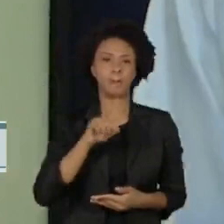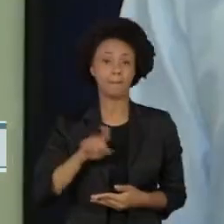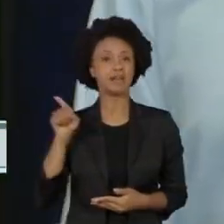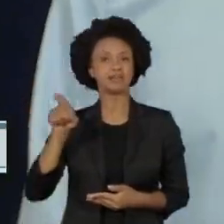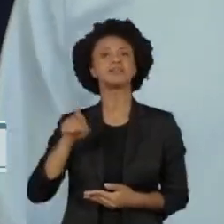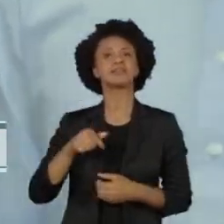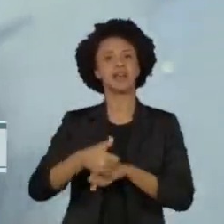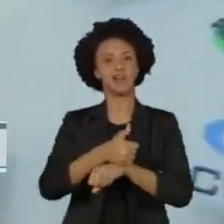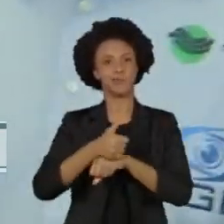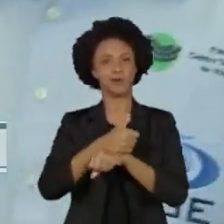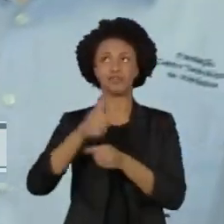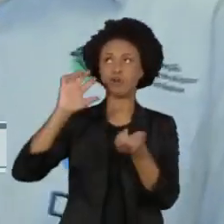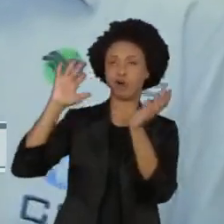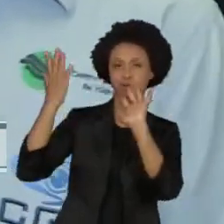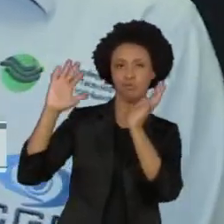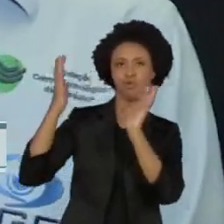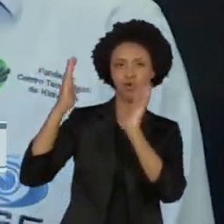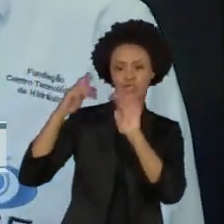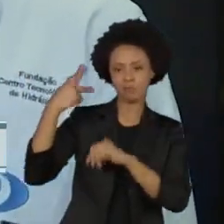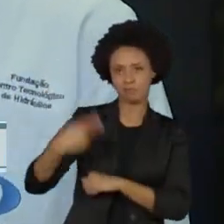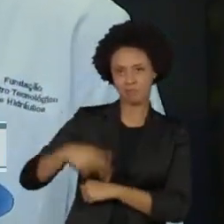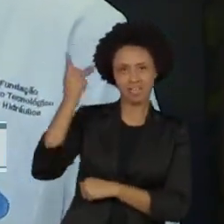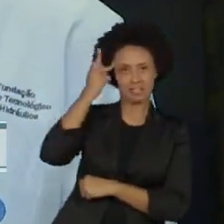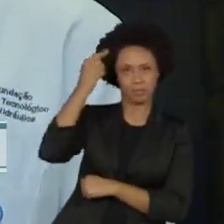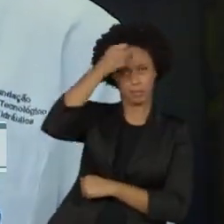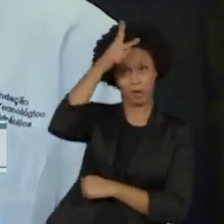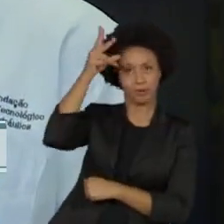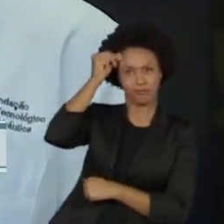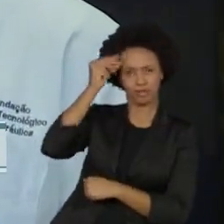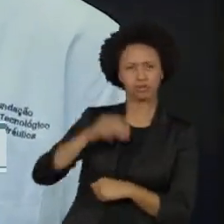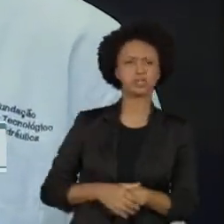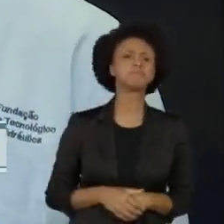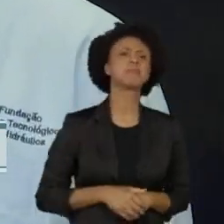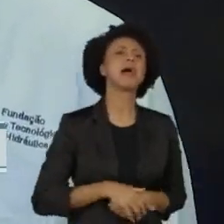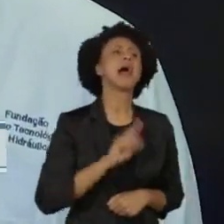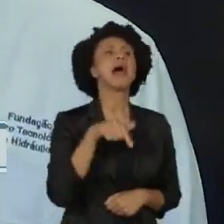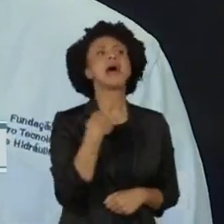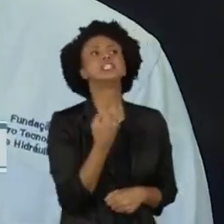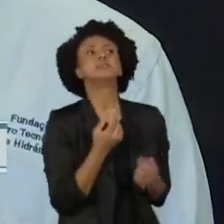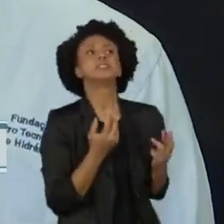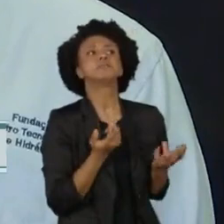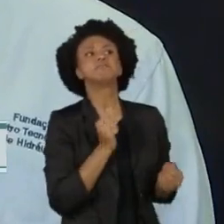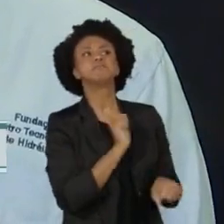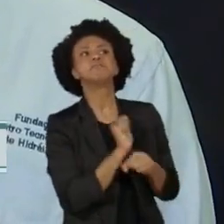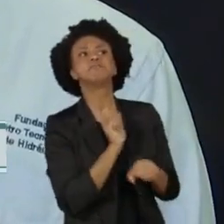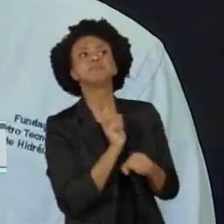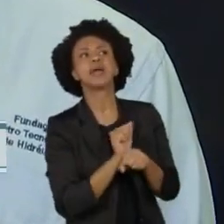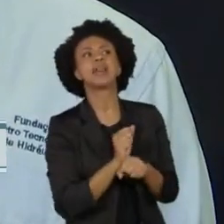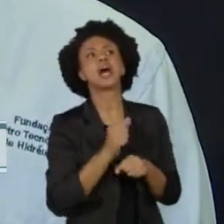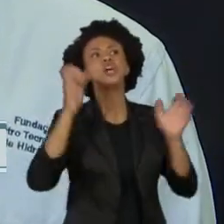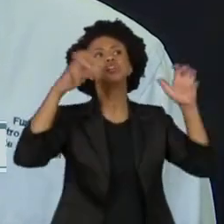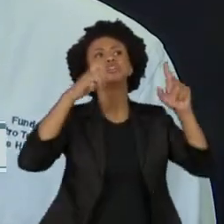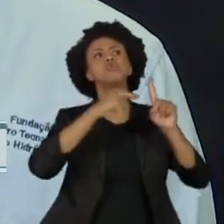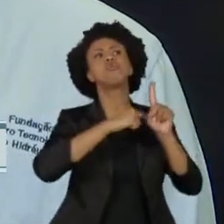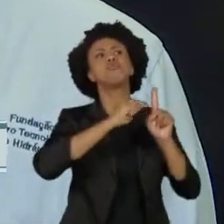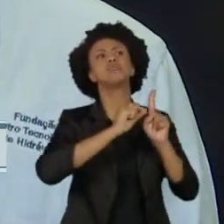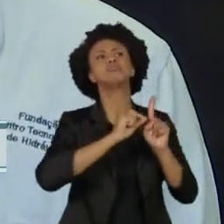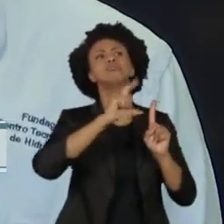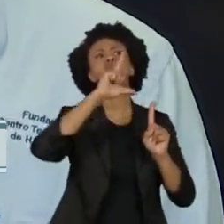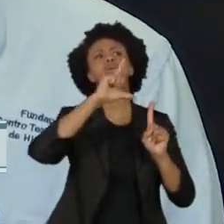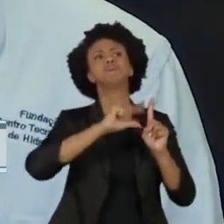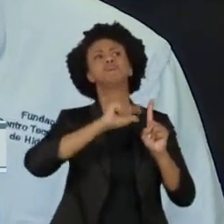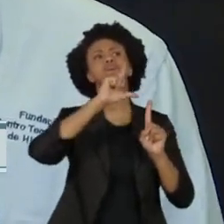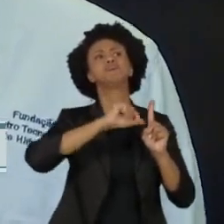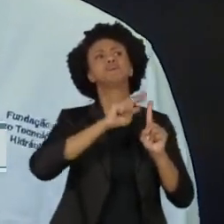CGE da Prefeitura de São Paulo. Tomás, o que a gente pode esperar dessas chuvas em termos de volume e duração? Boa tarde para você.